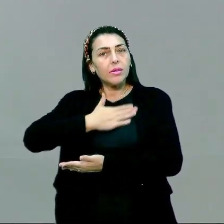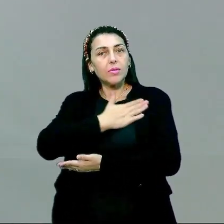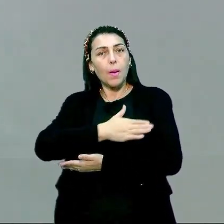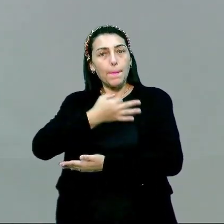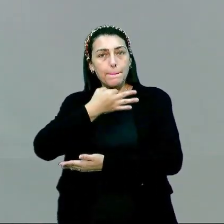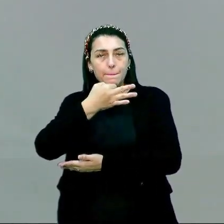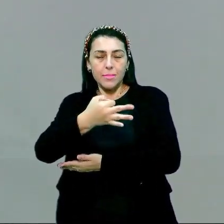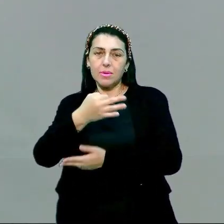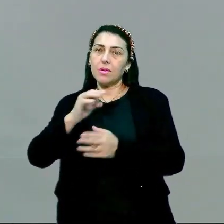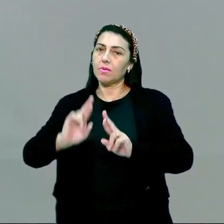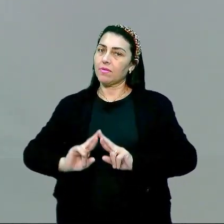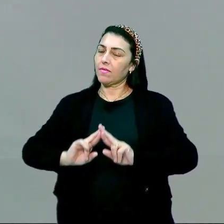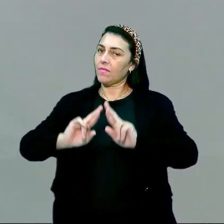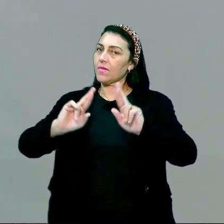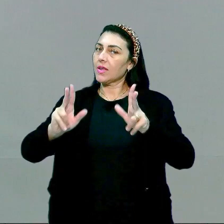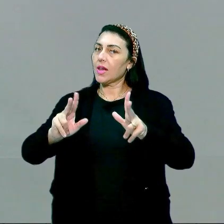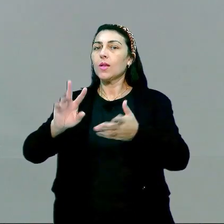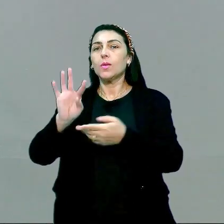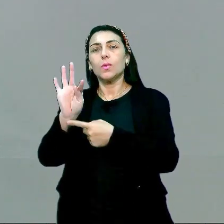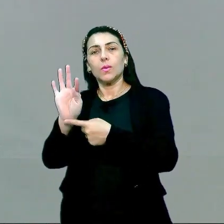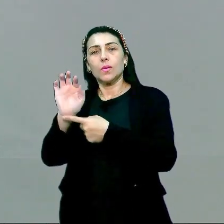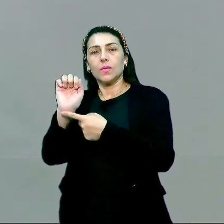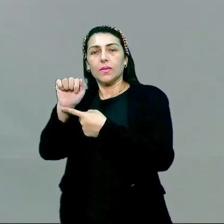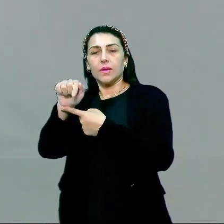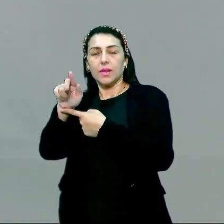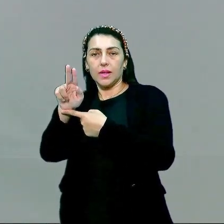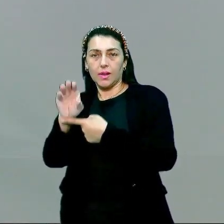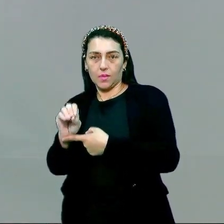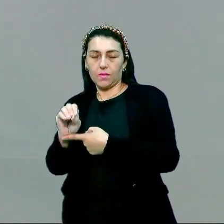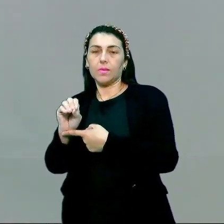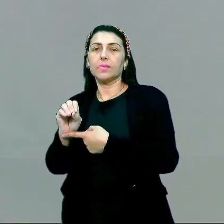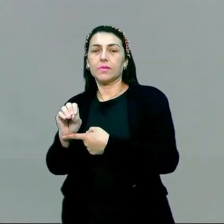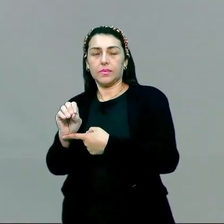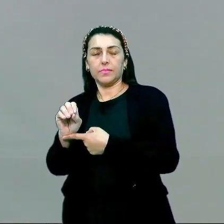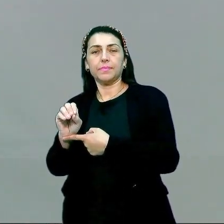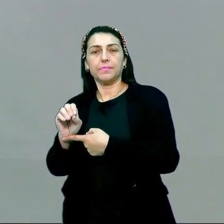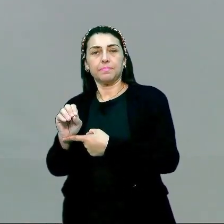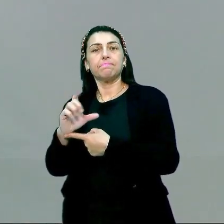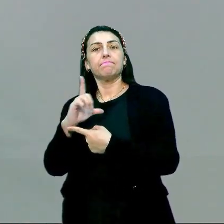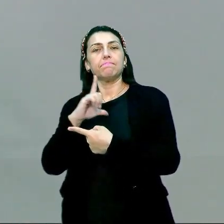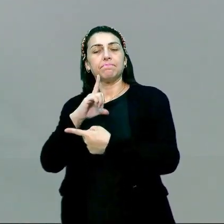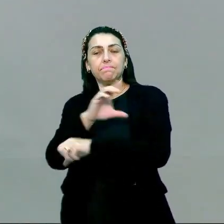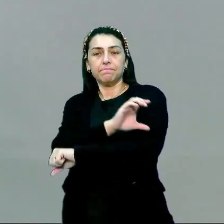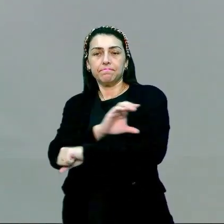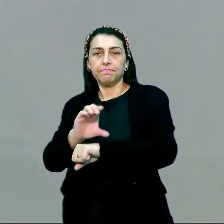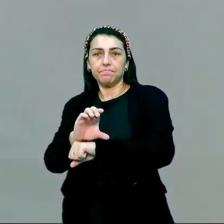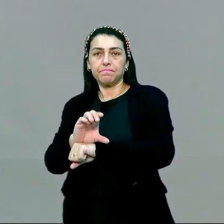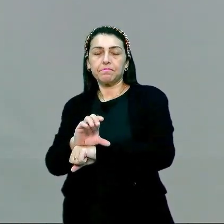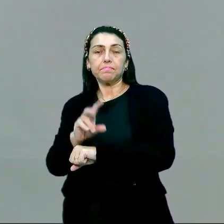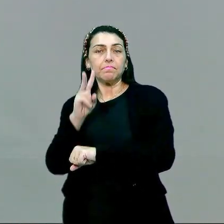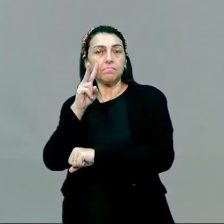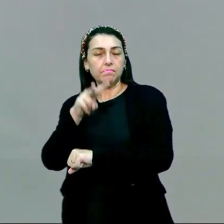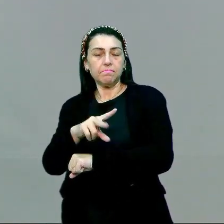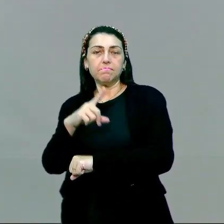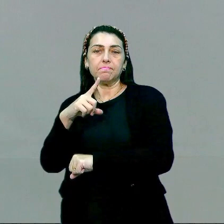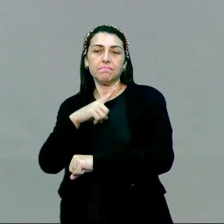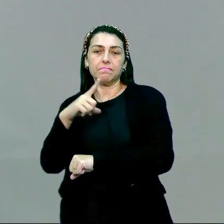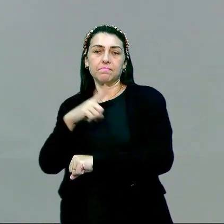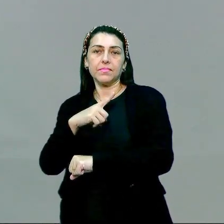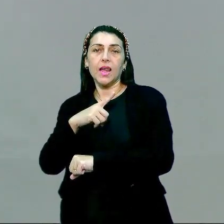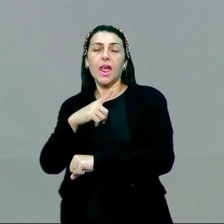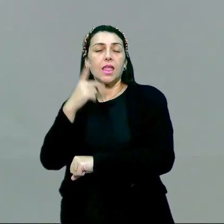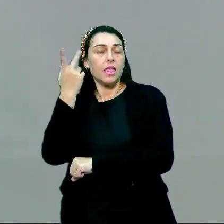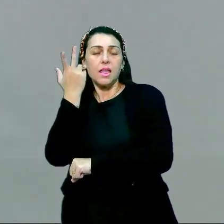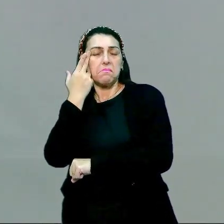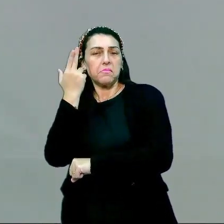opinião diferente acerca do tango, né? E é muito isso quando a gente trata cultura, né, galera? A gente tem uma tendência